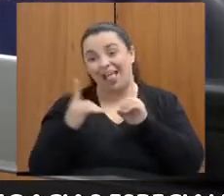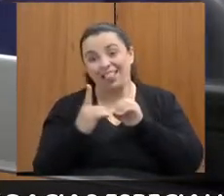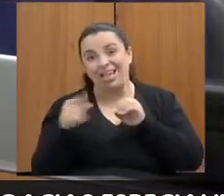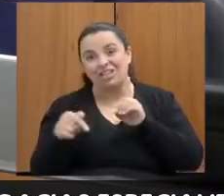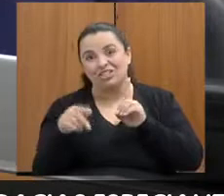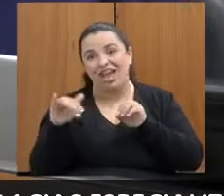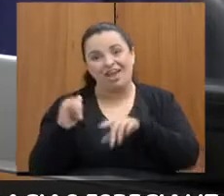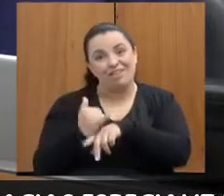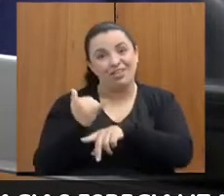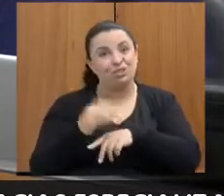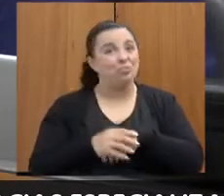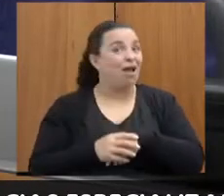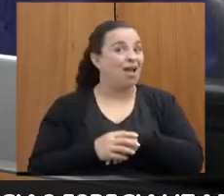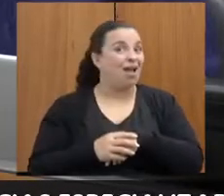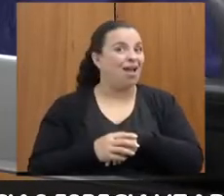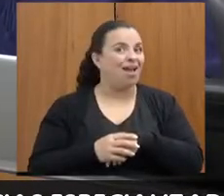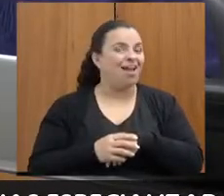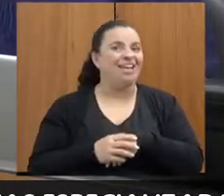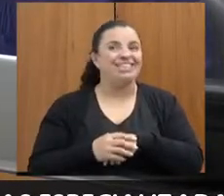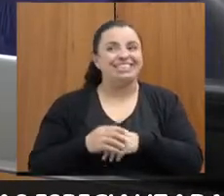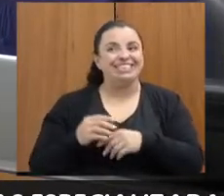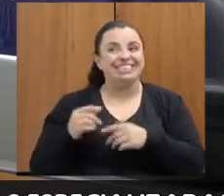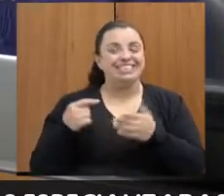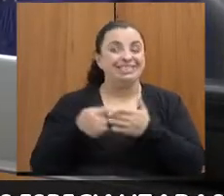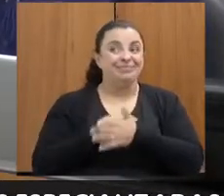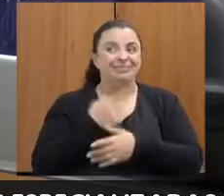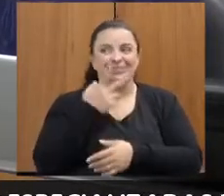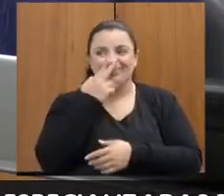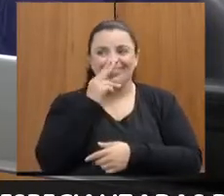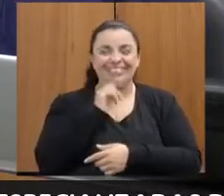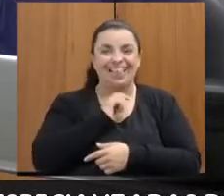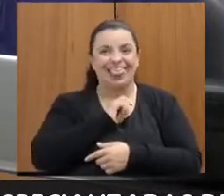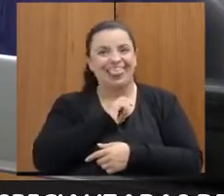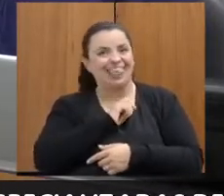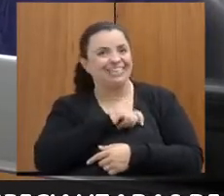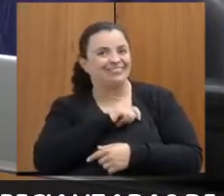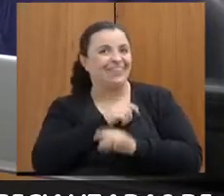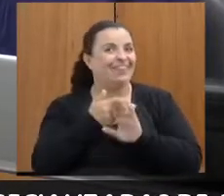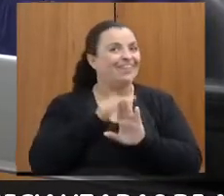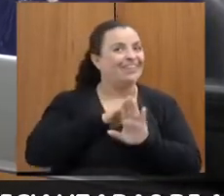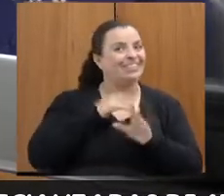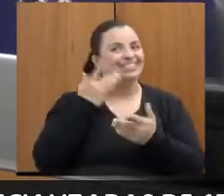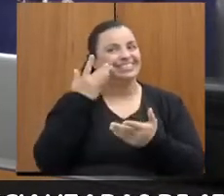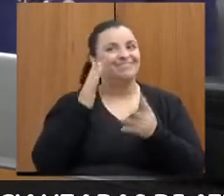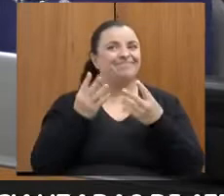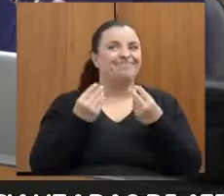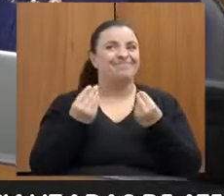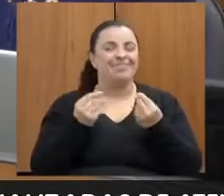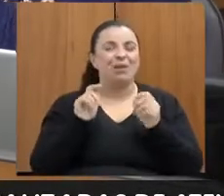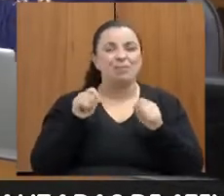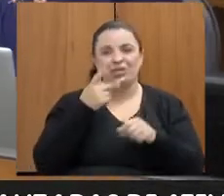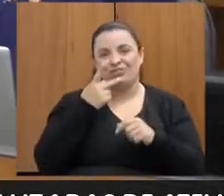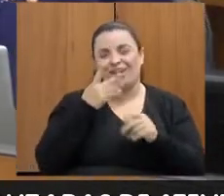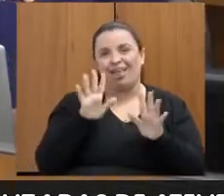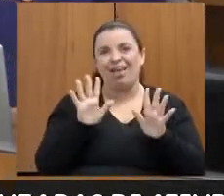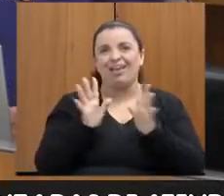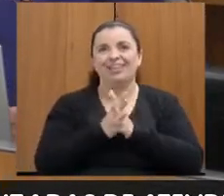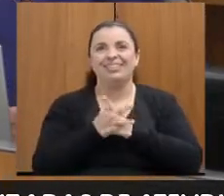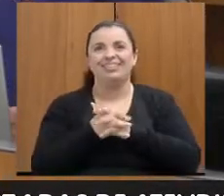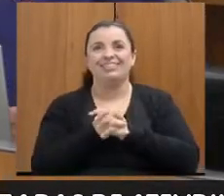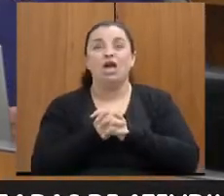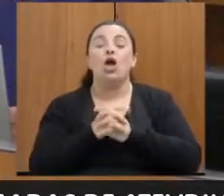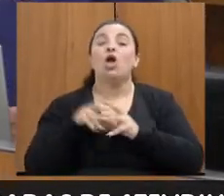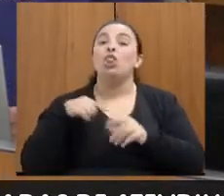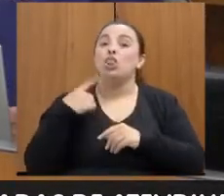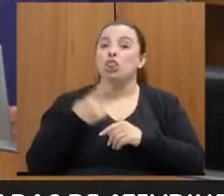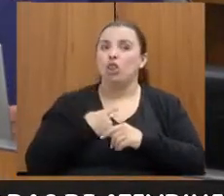Justamente. O que acontece? Pode falar, gente? A gente respeita a escolha da mulher. Já